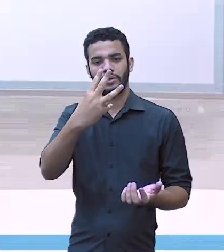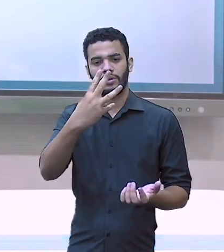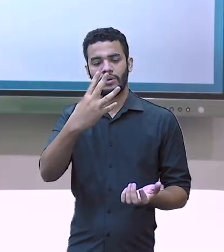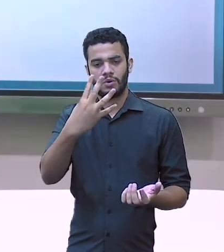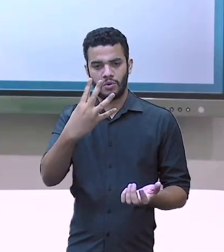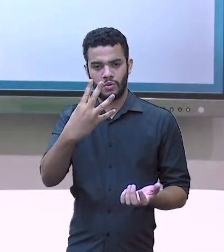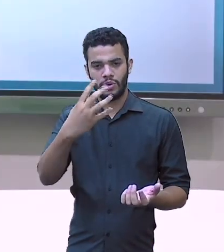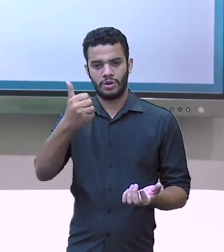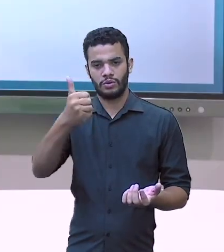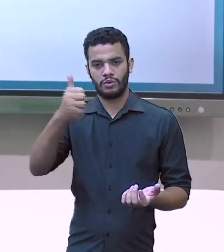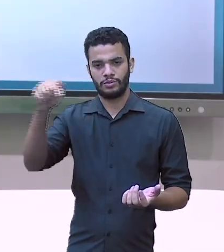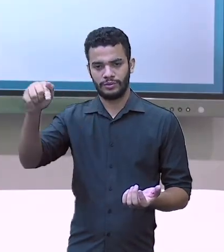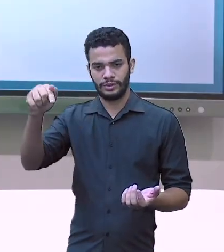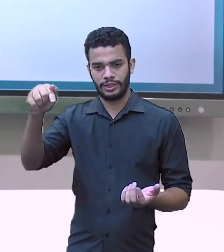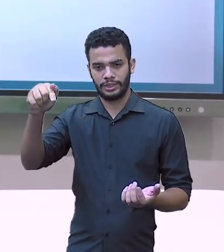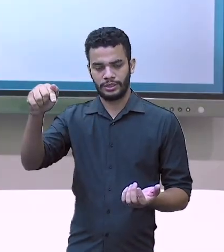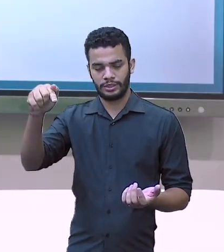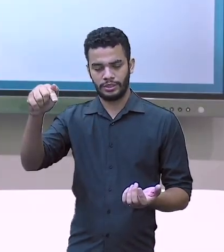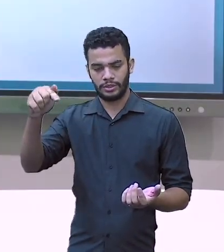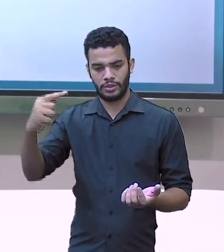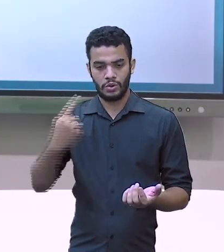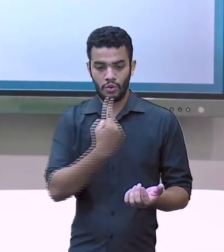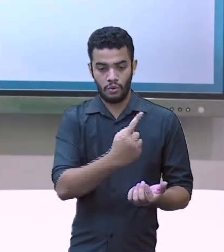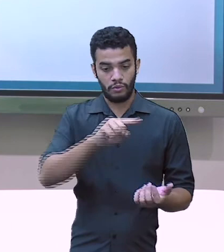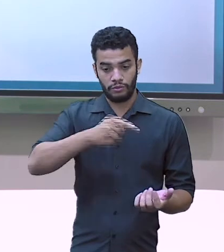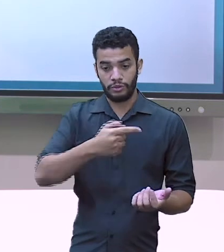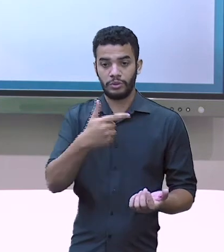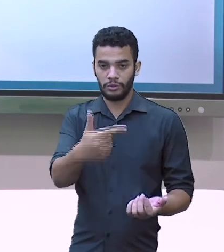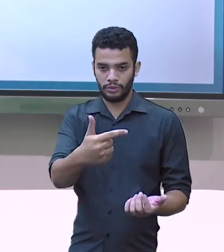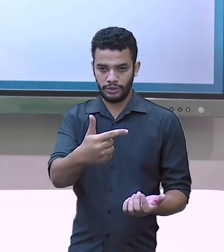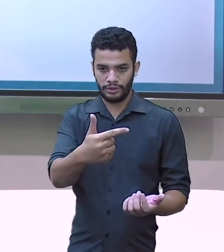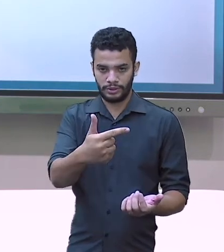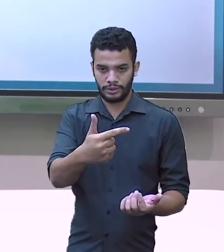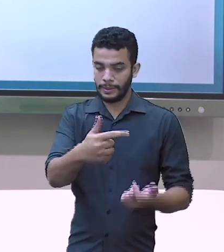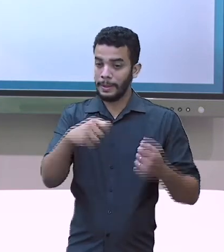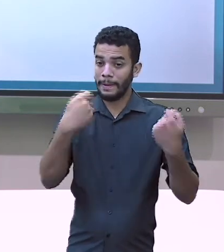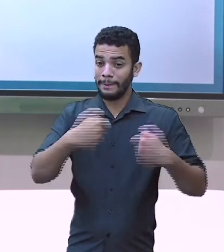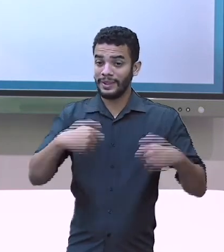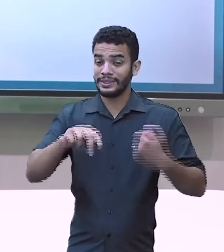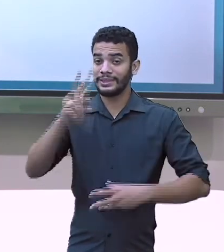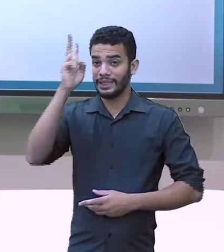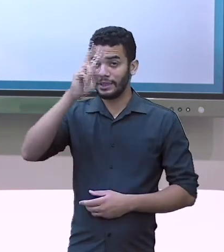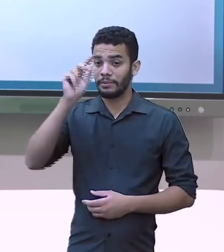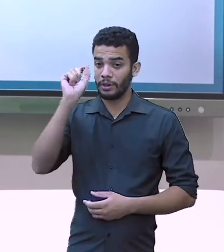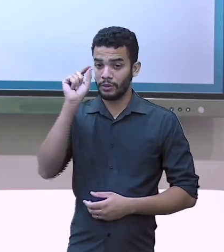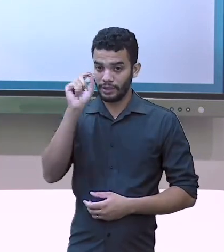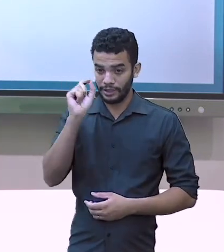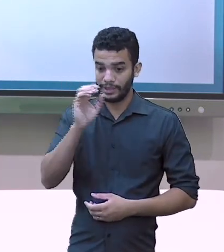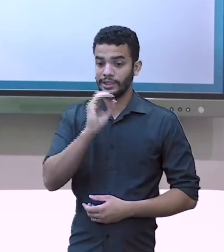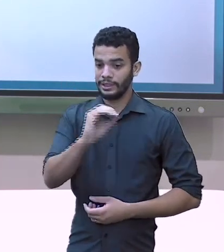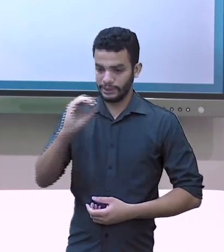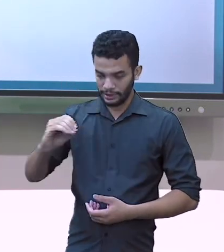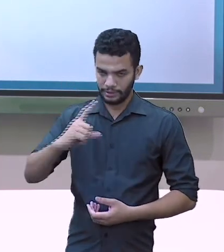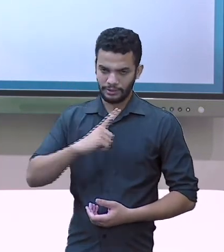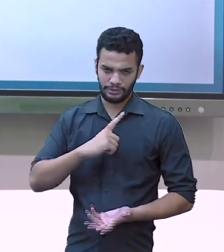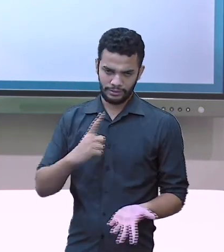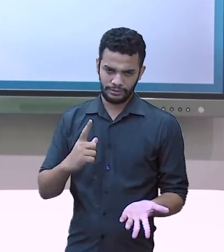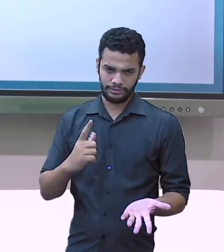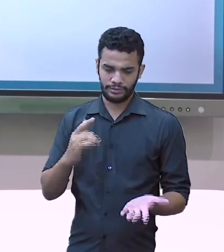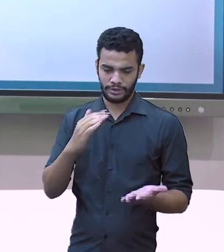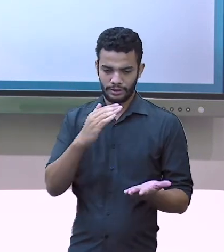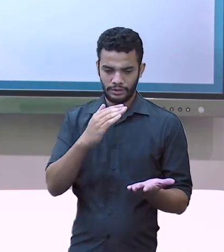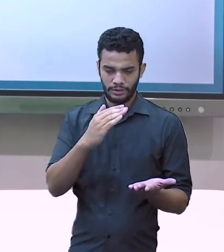é igual a 7. Vou colocar aqui embaixo. 1 menos zero é igual a